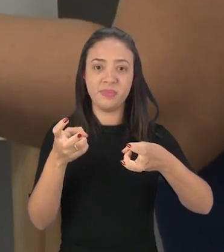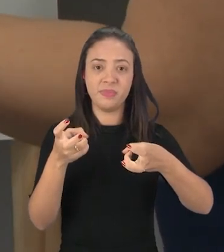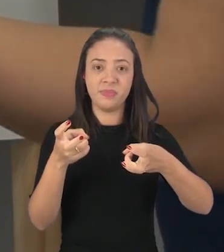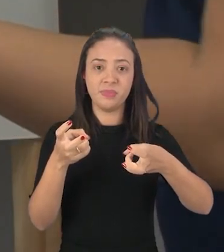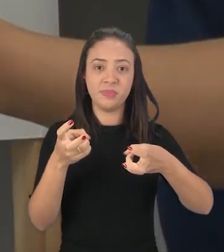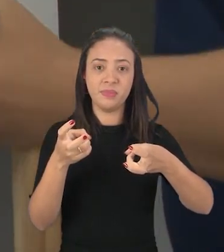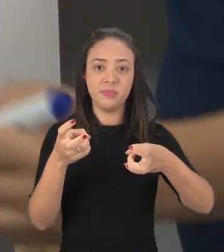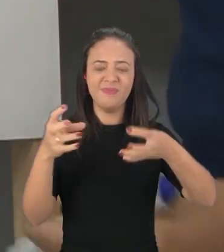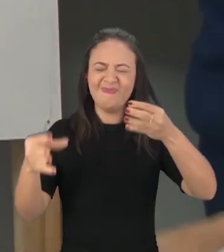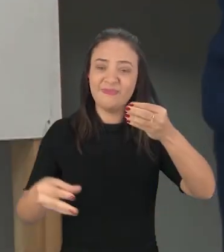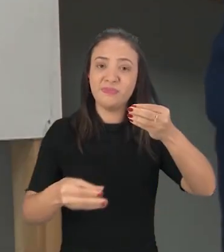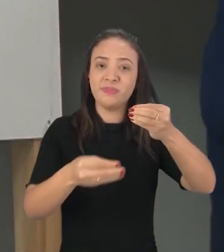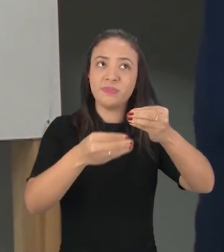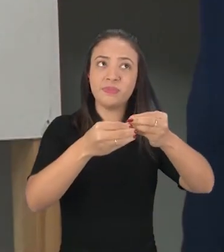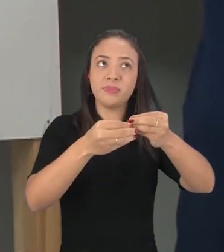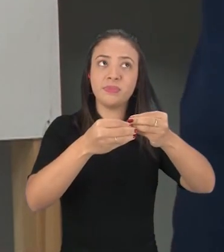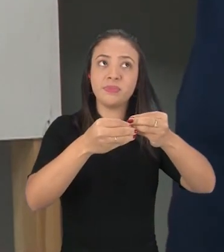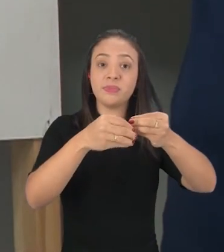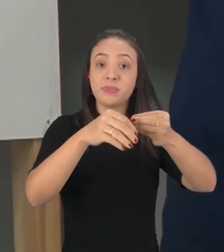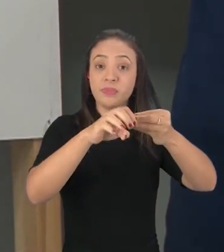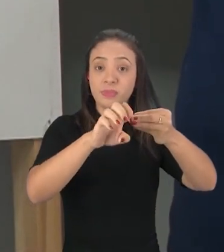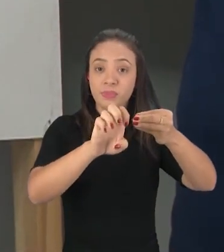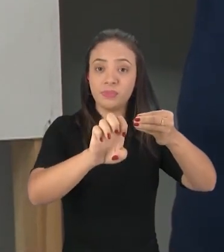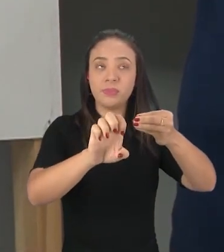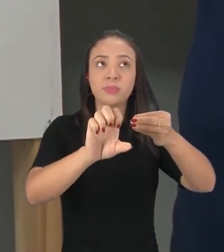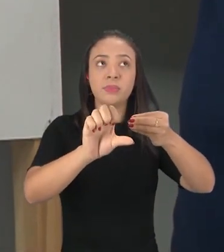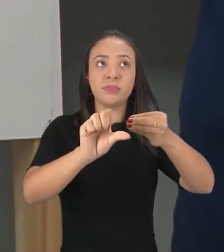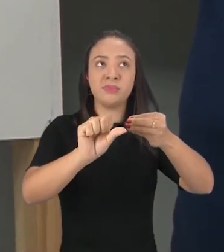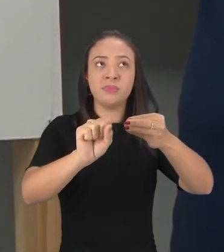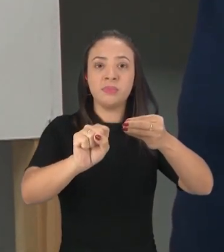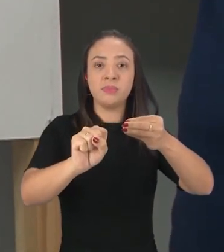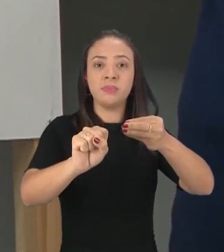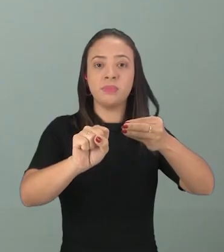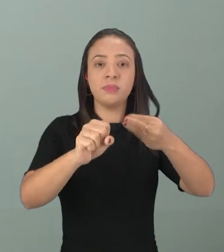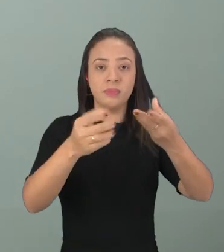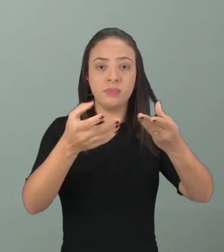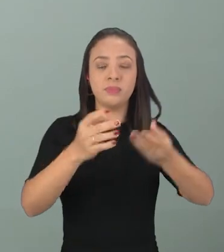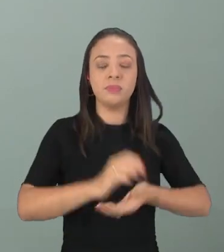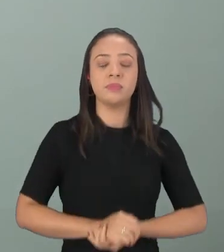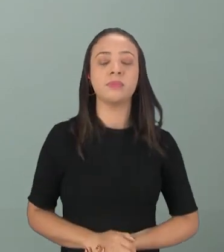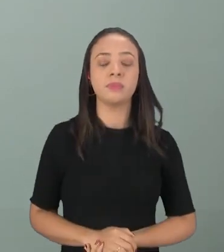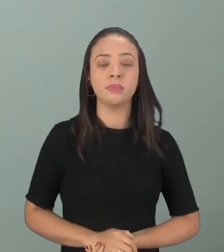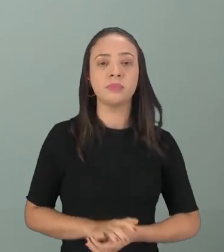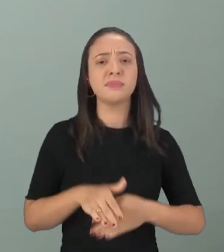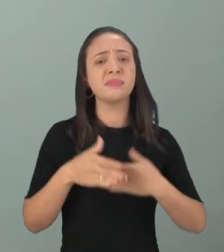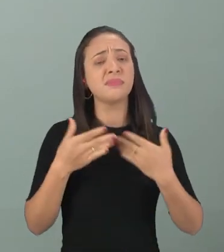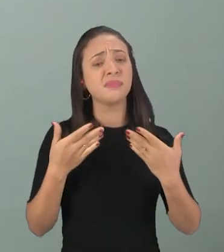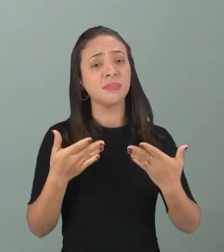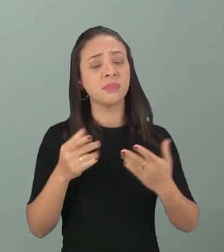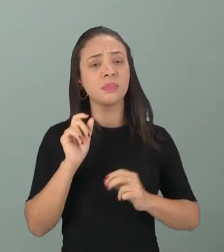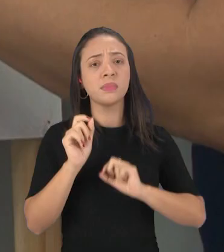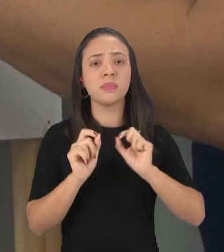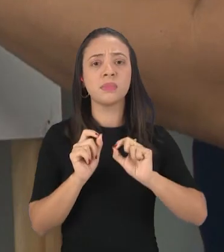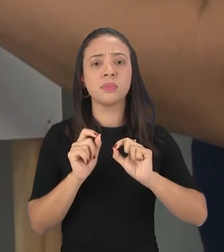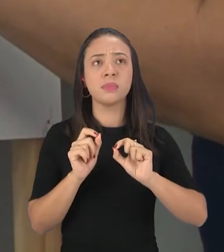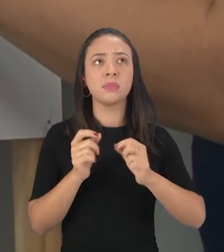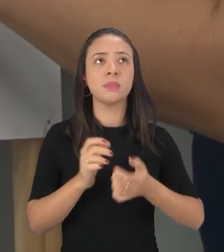Eu acrescentei o E e o S aqui. Ok? Então, aqui é